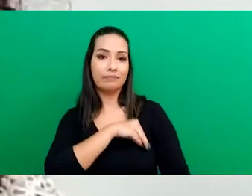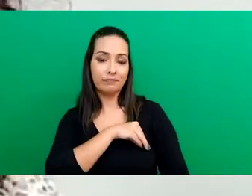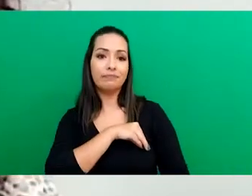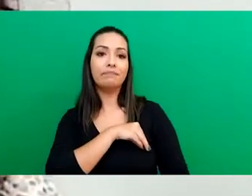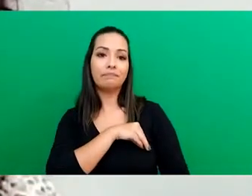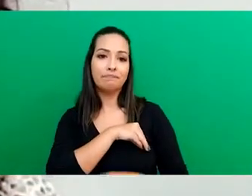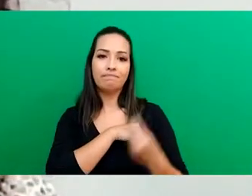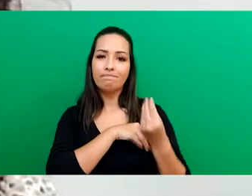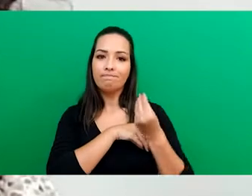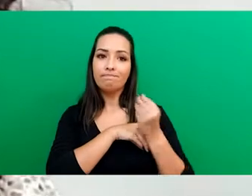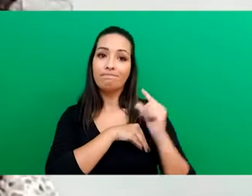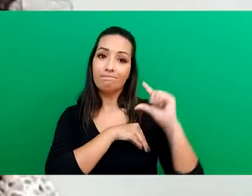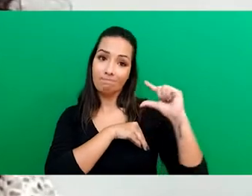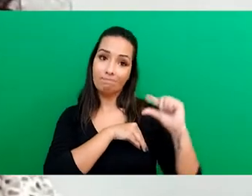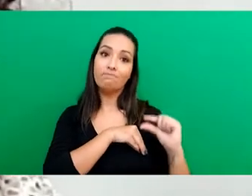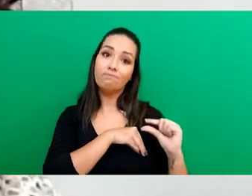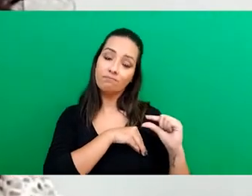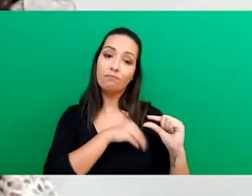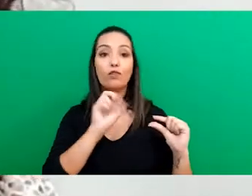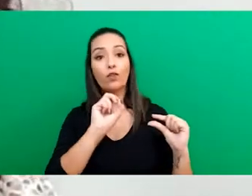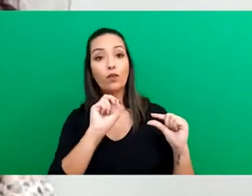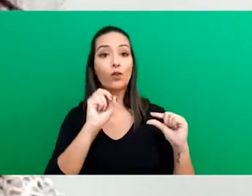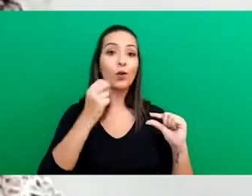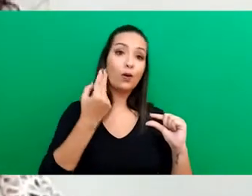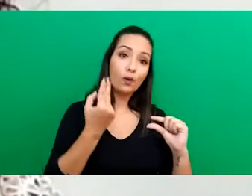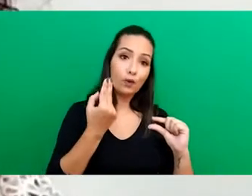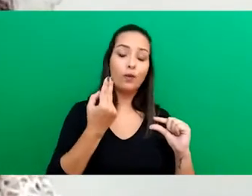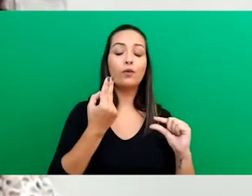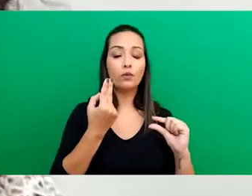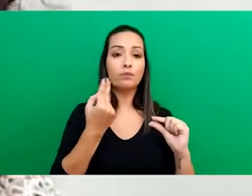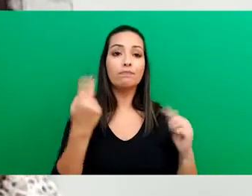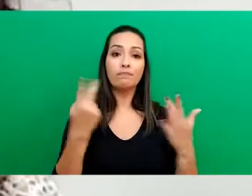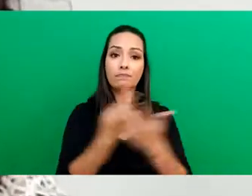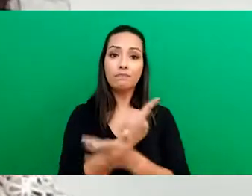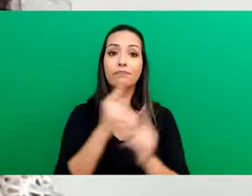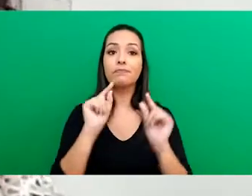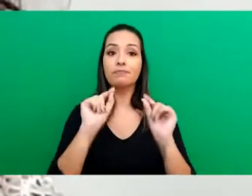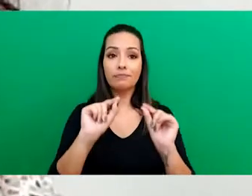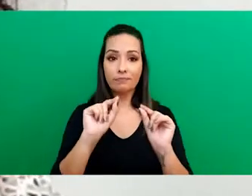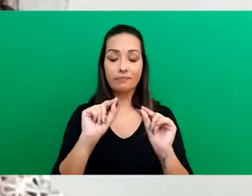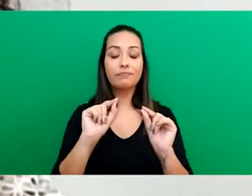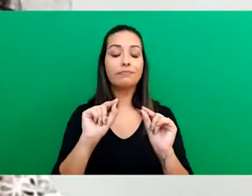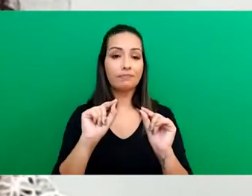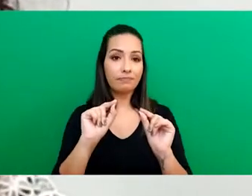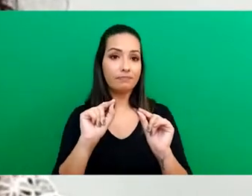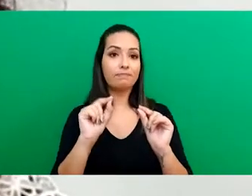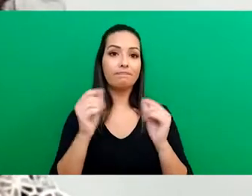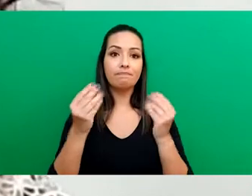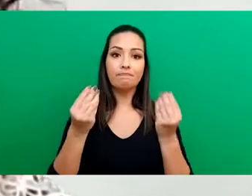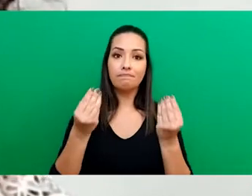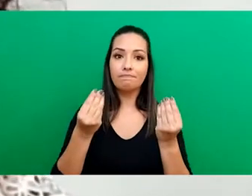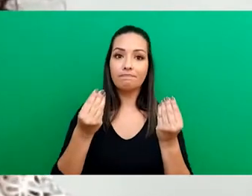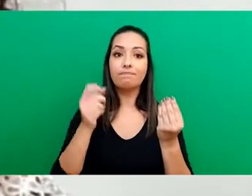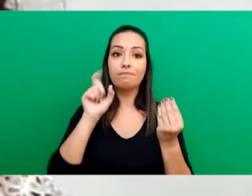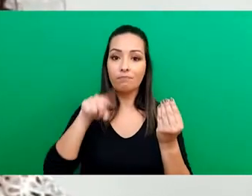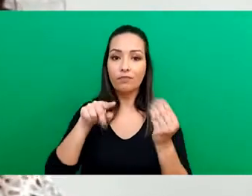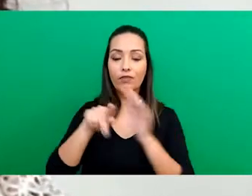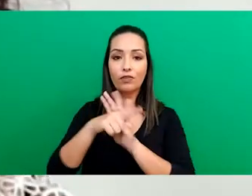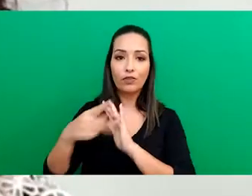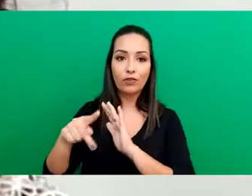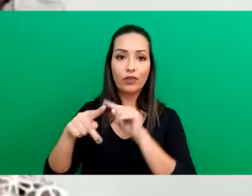restringido, ou até mesmo eles foram colocados em